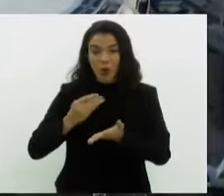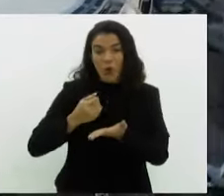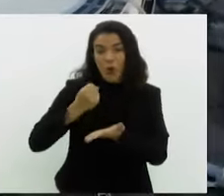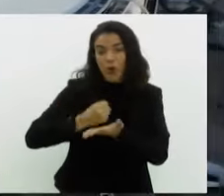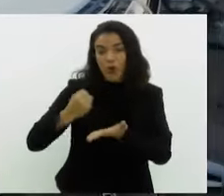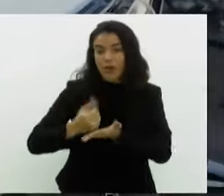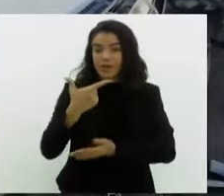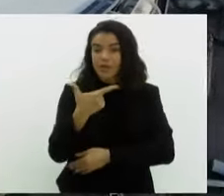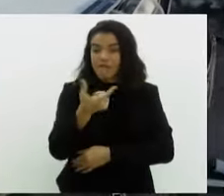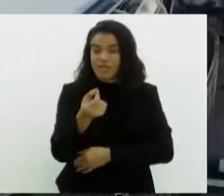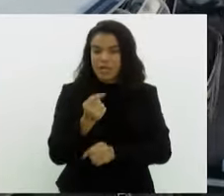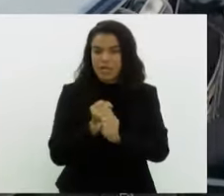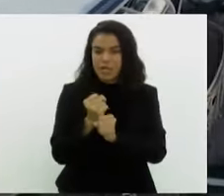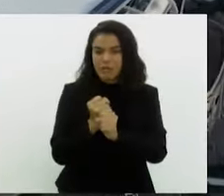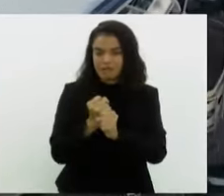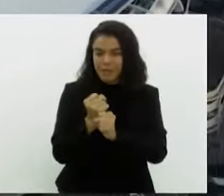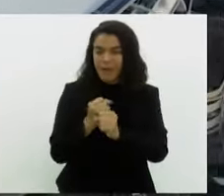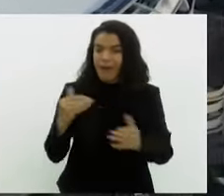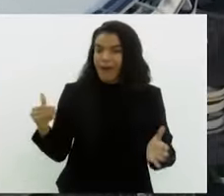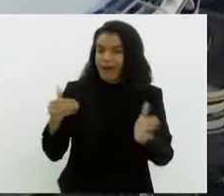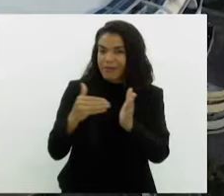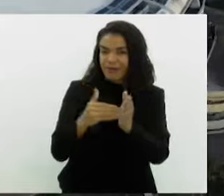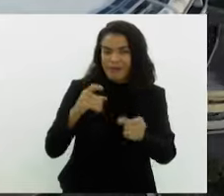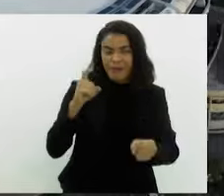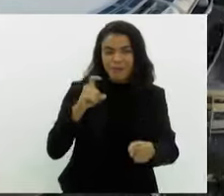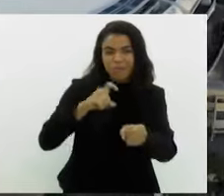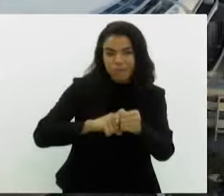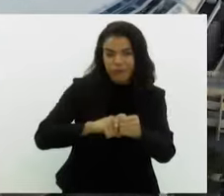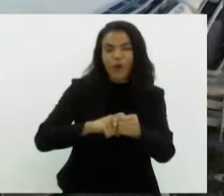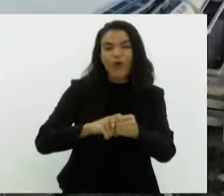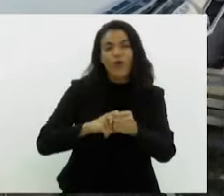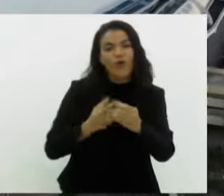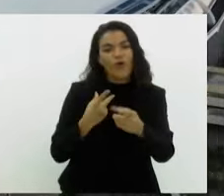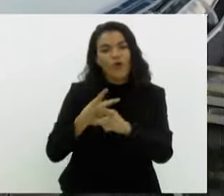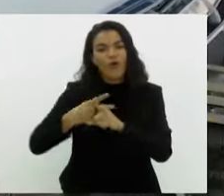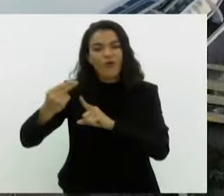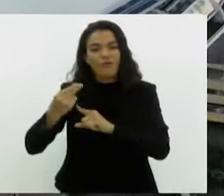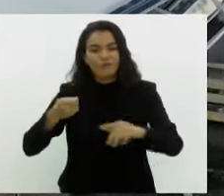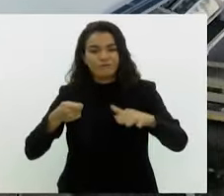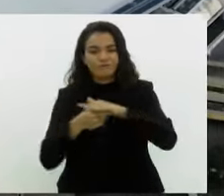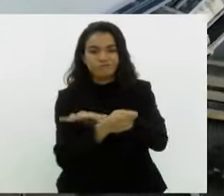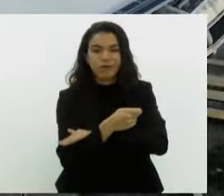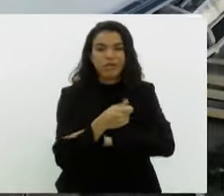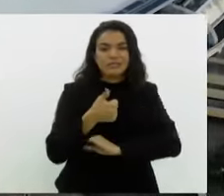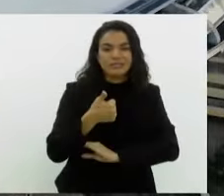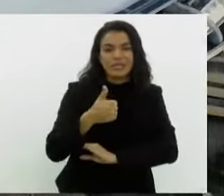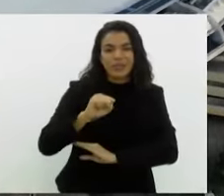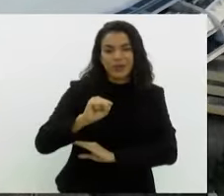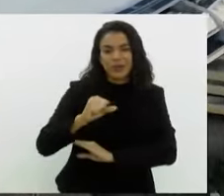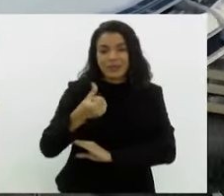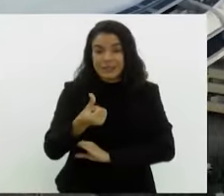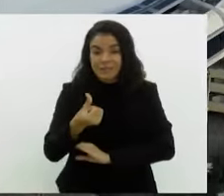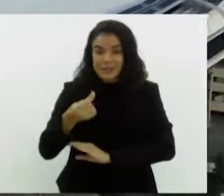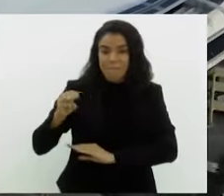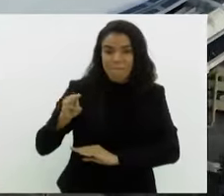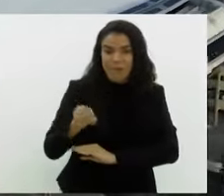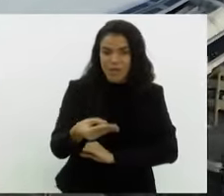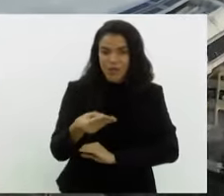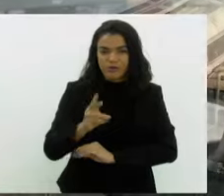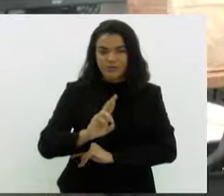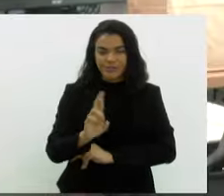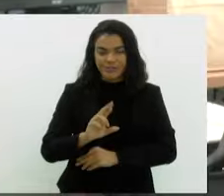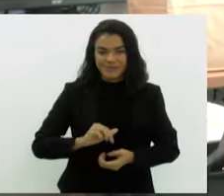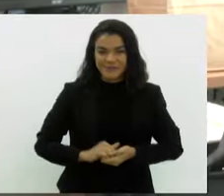de 20 anos. O edital prevê que, até o fim da concessão, o vencedor faça investimentos de cerca de 186 milhões de reais.